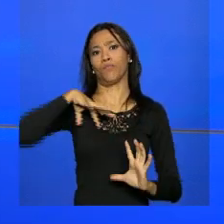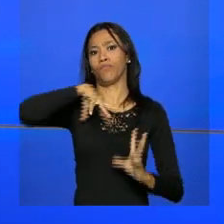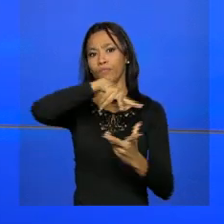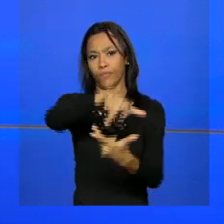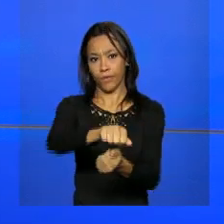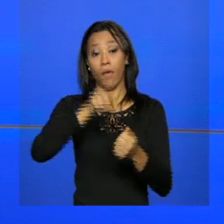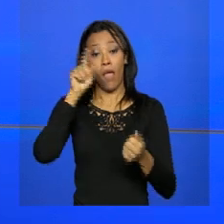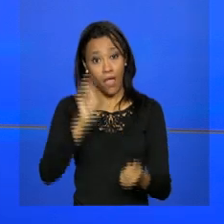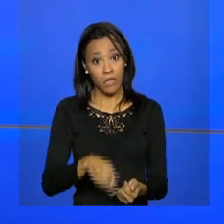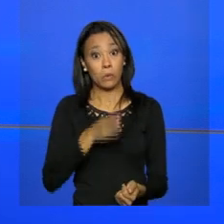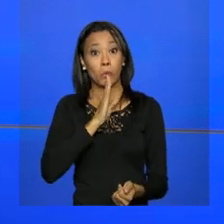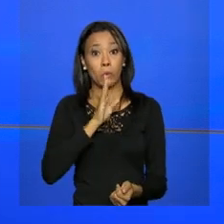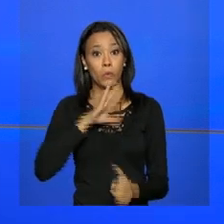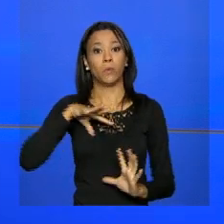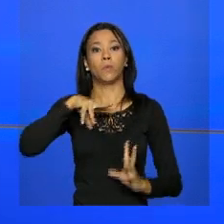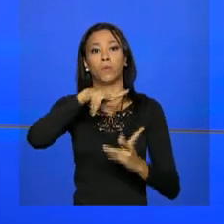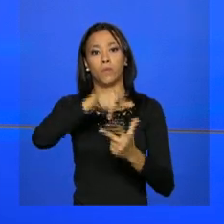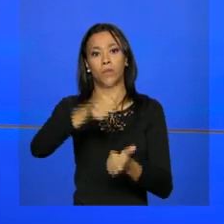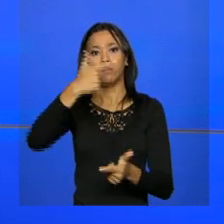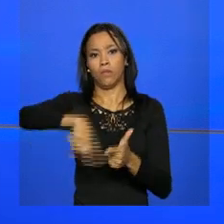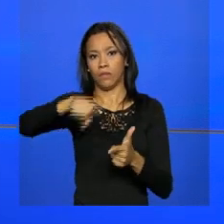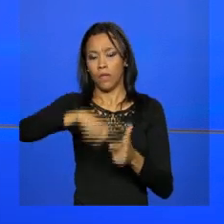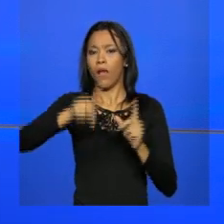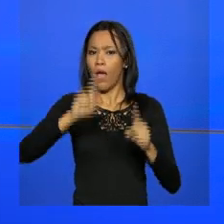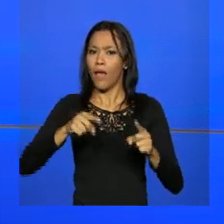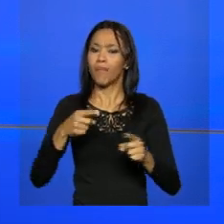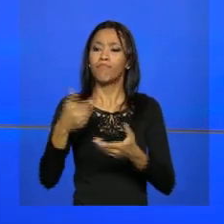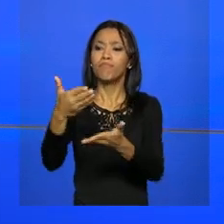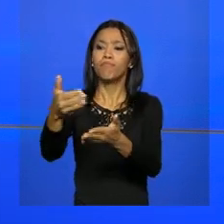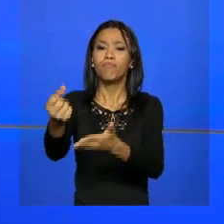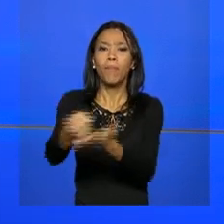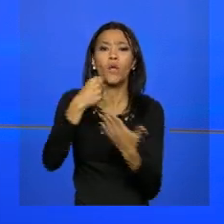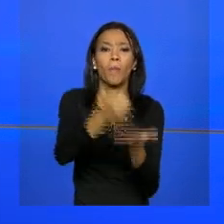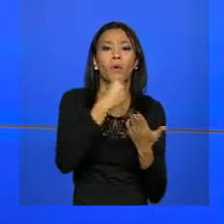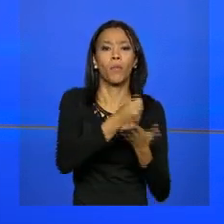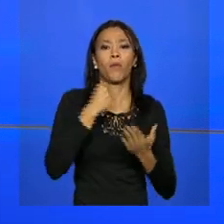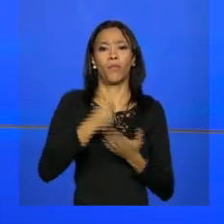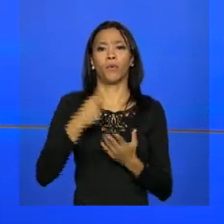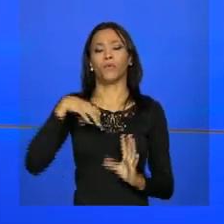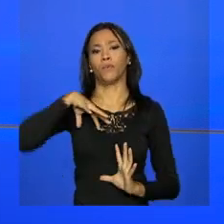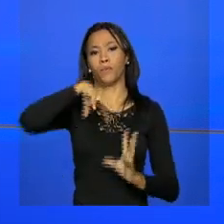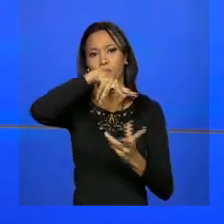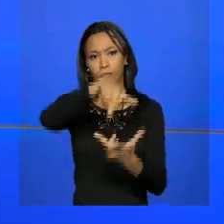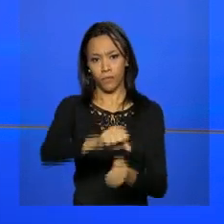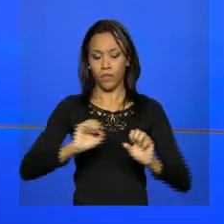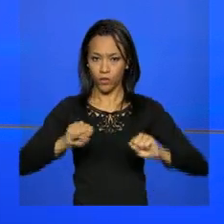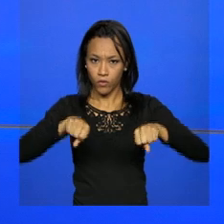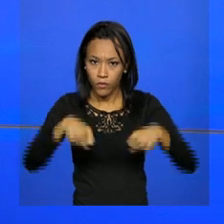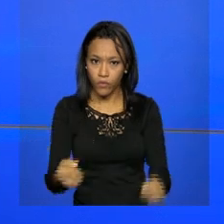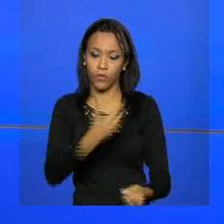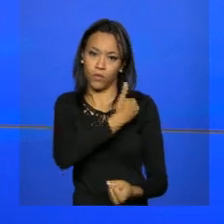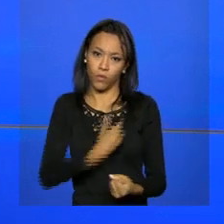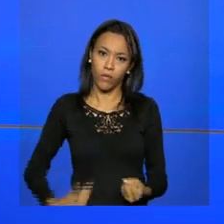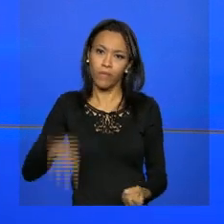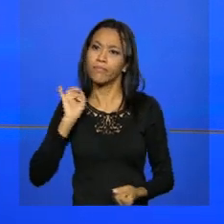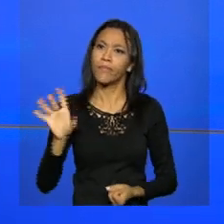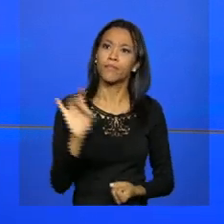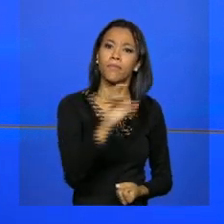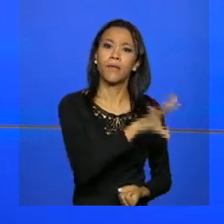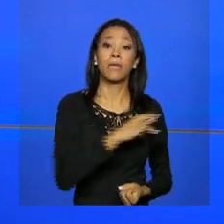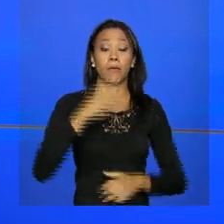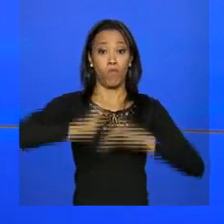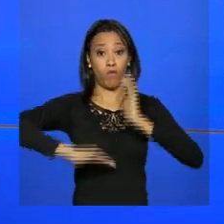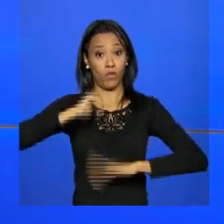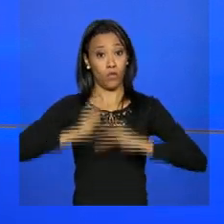reconhecimento internacional deve facilitar a busca de parcerias em todo o mundo, reunindo esforços de governos e especialistas para